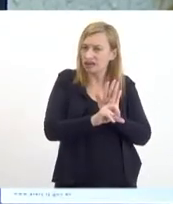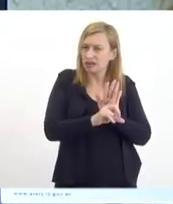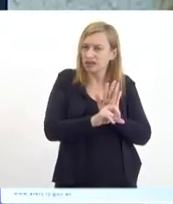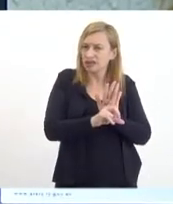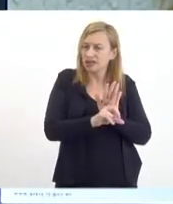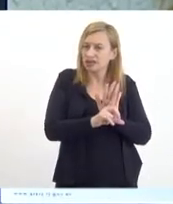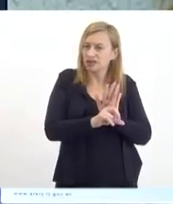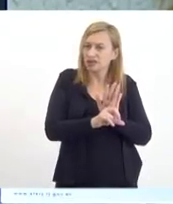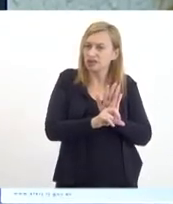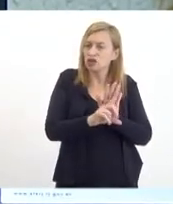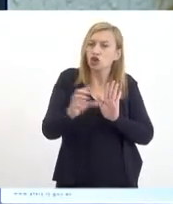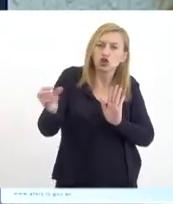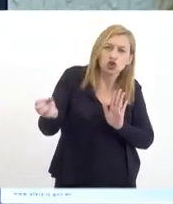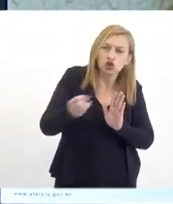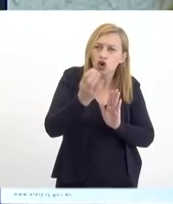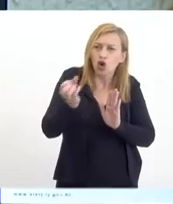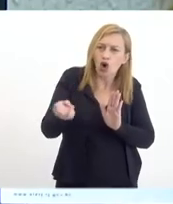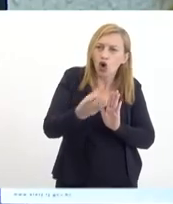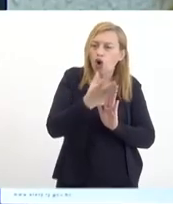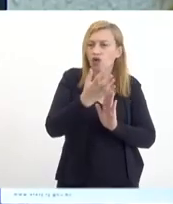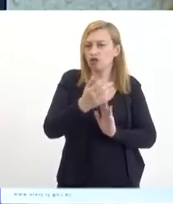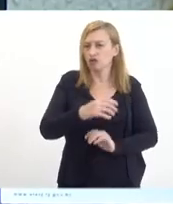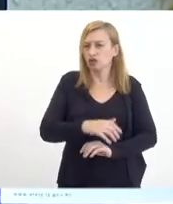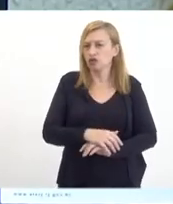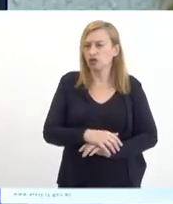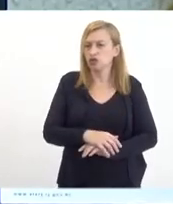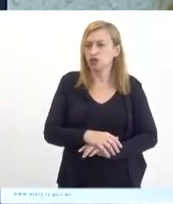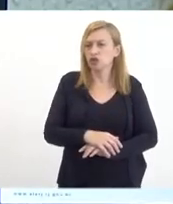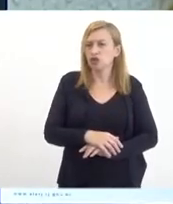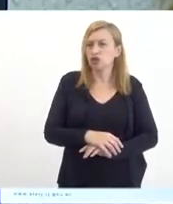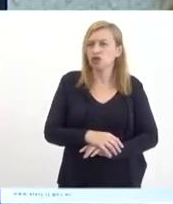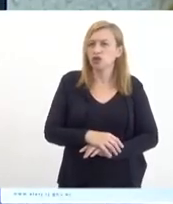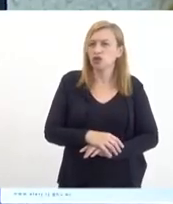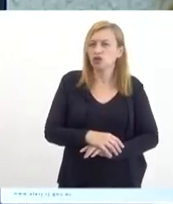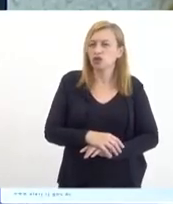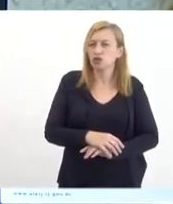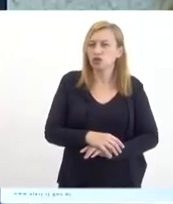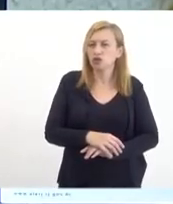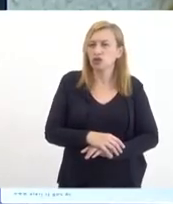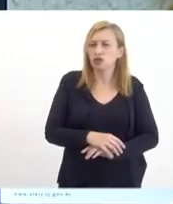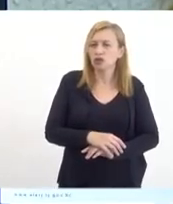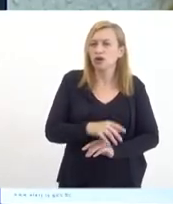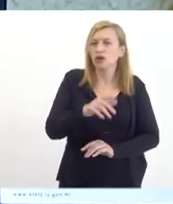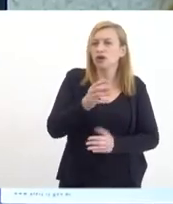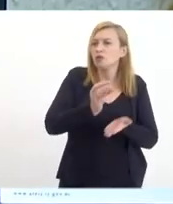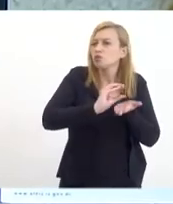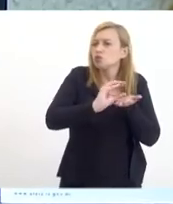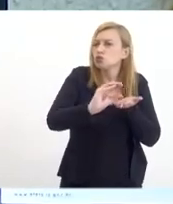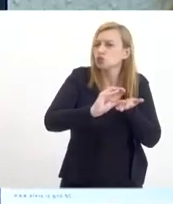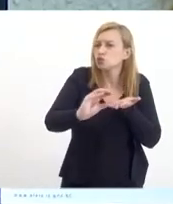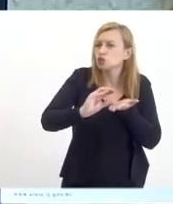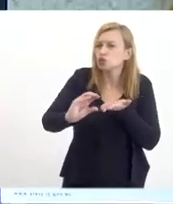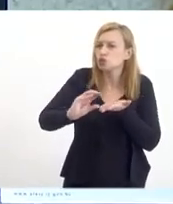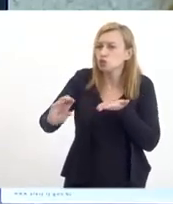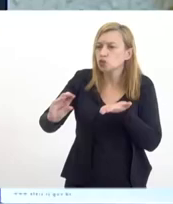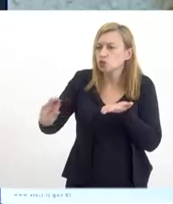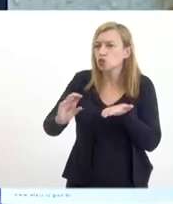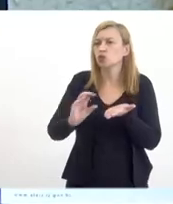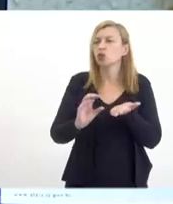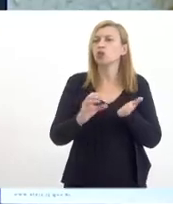de novas concessões ou partilha, para que a gente possa ter